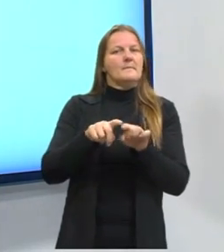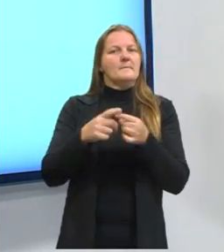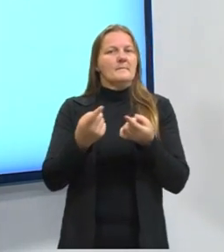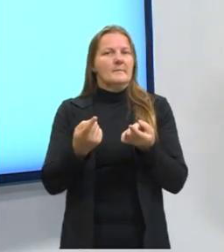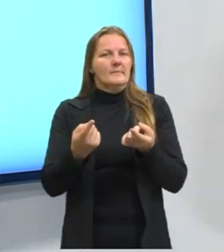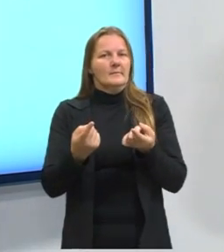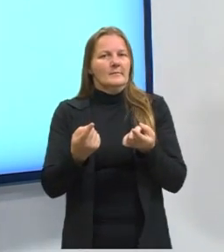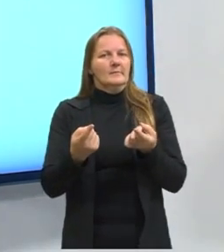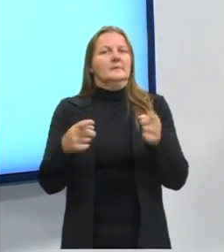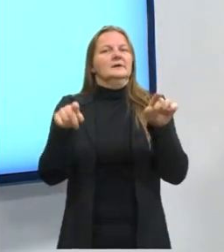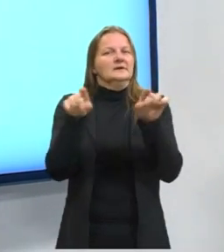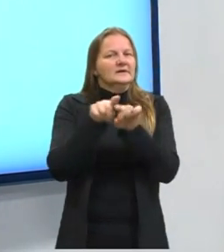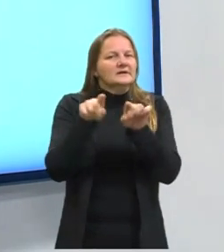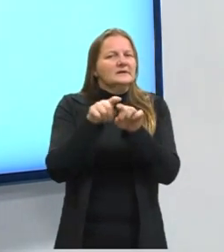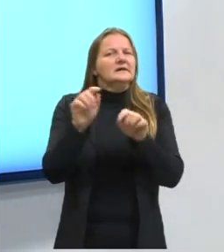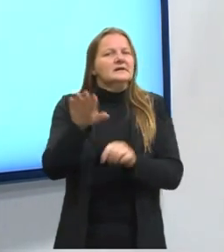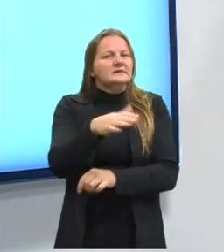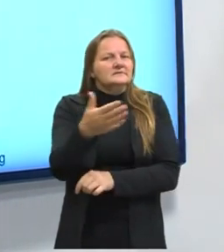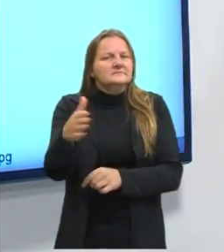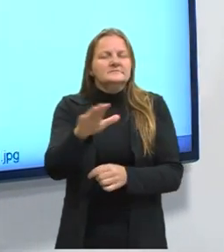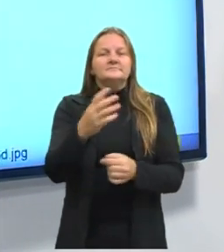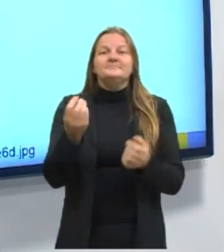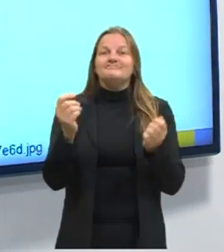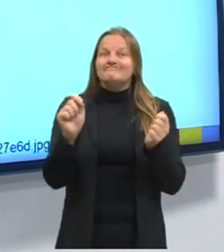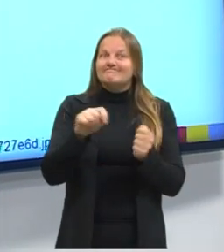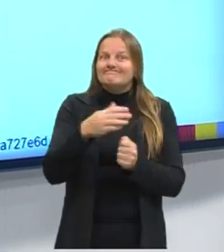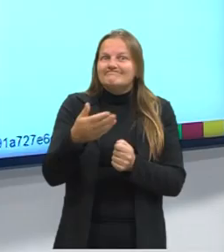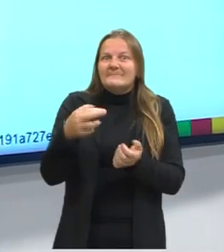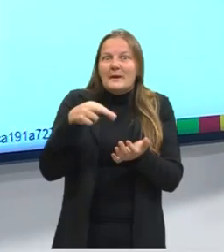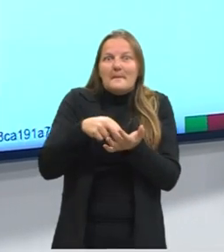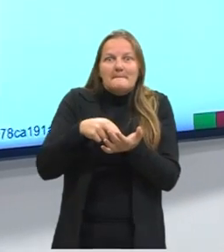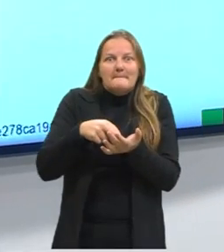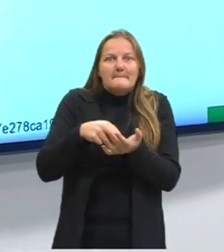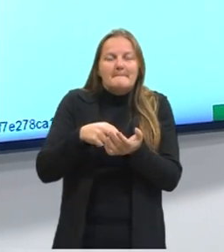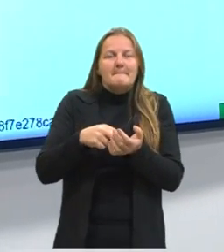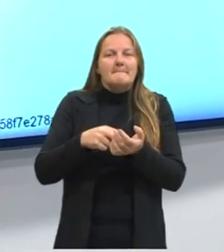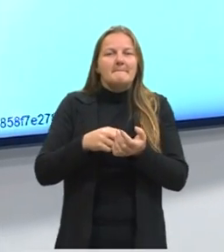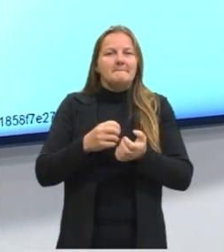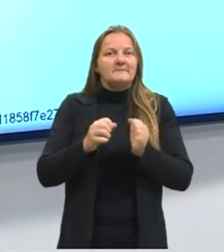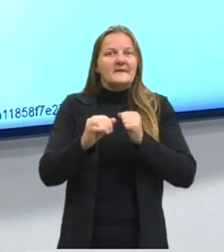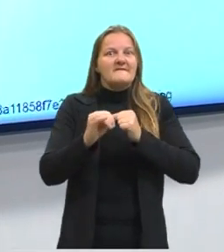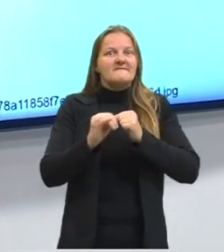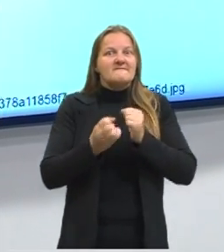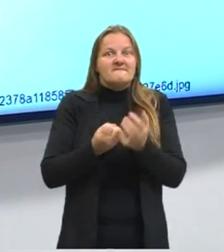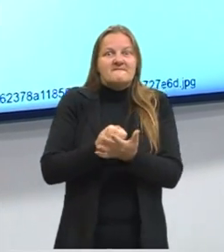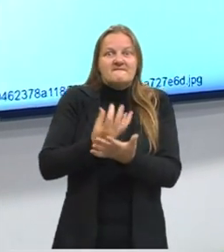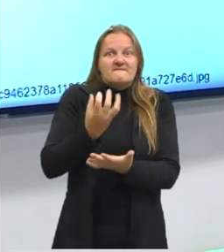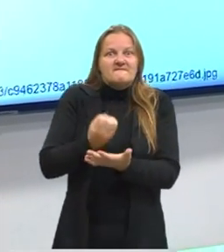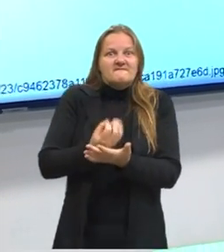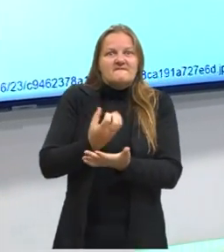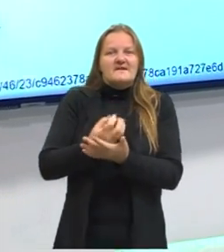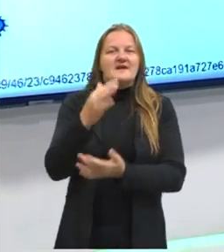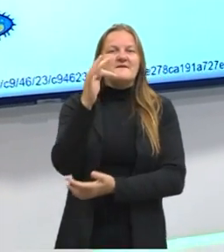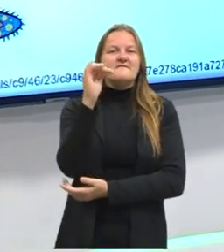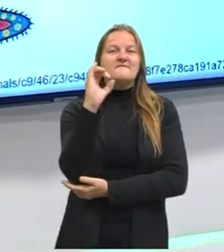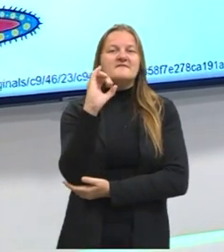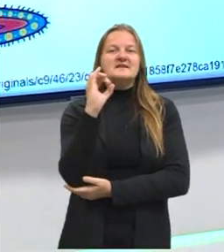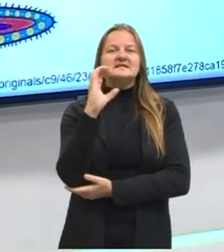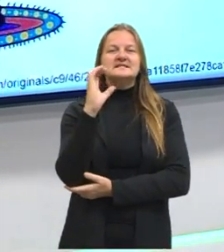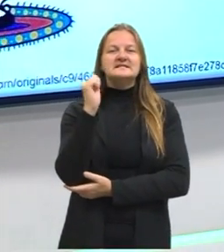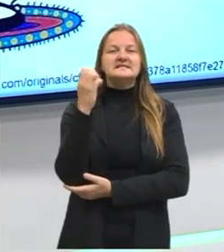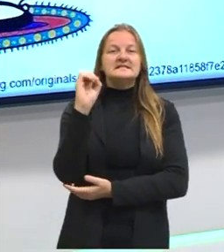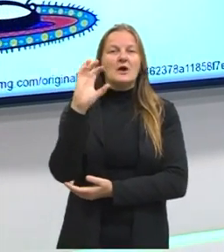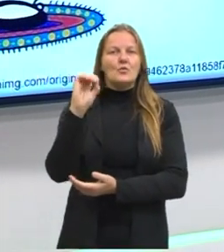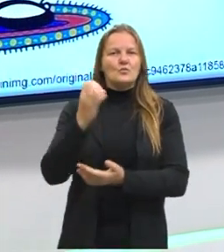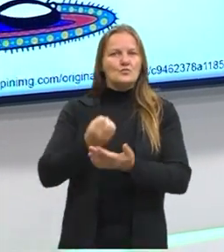a realidade, mas que, na realidade, trata de ficção. Então, a literatura